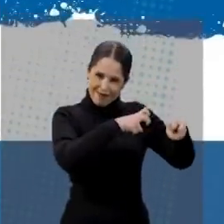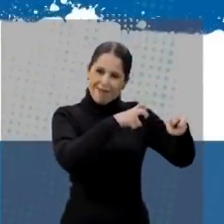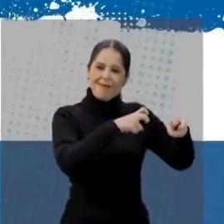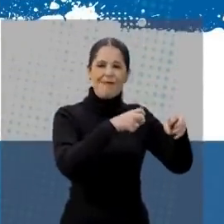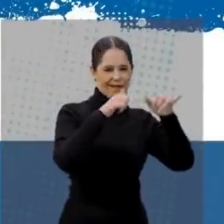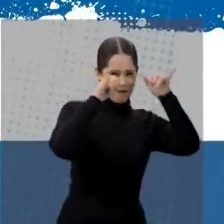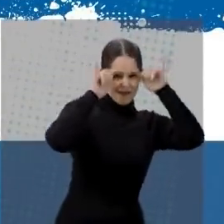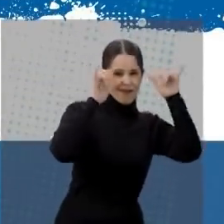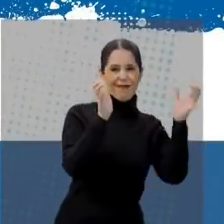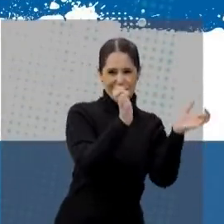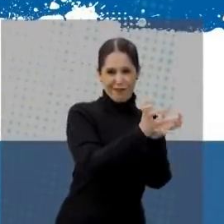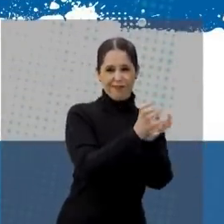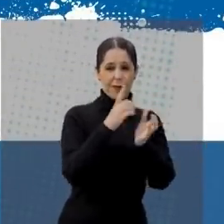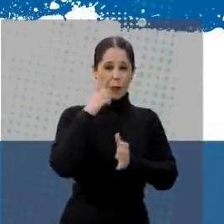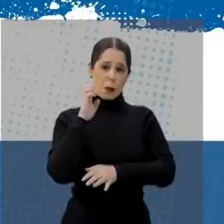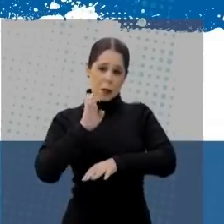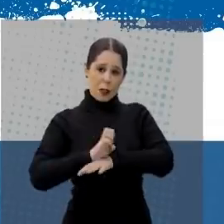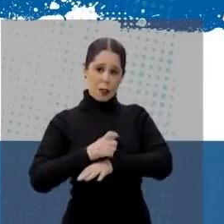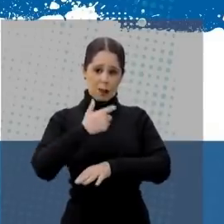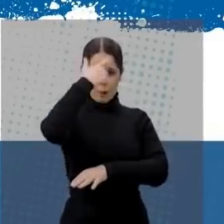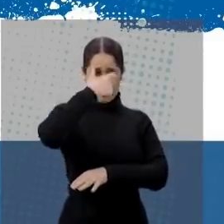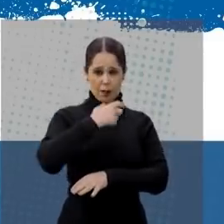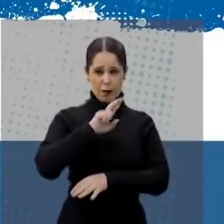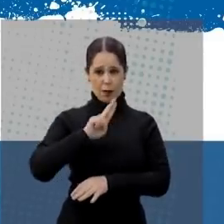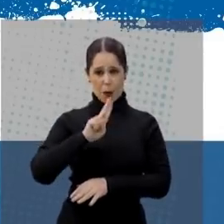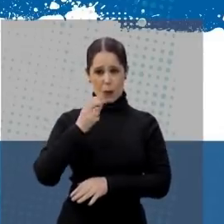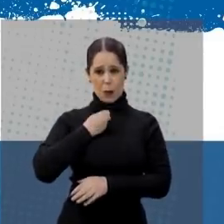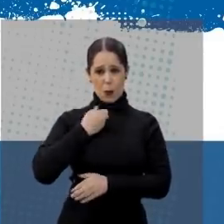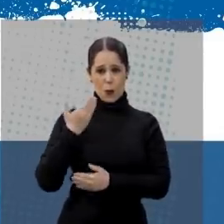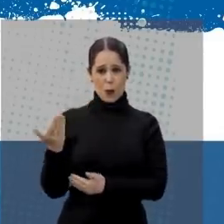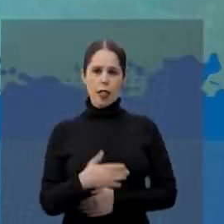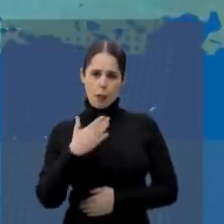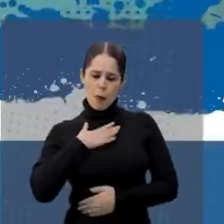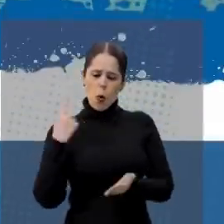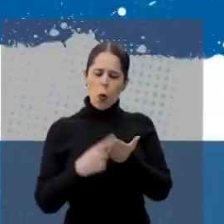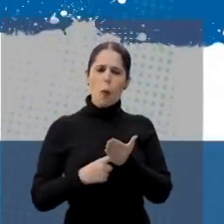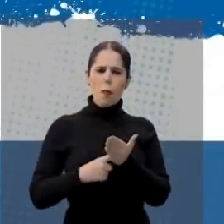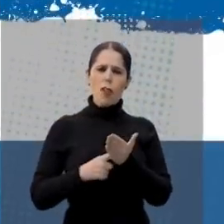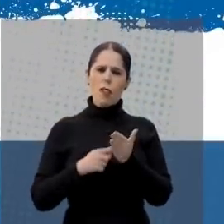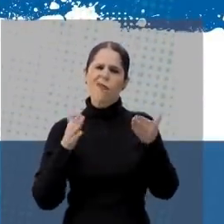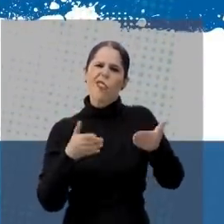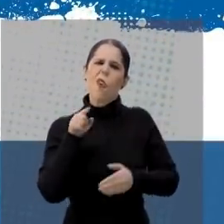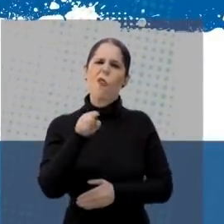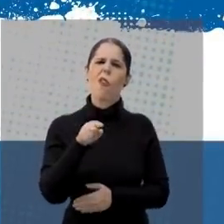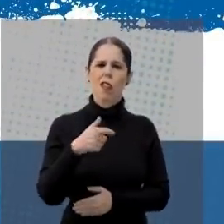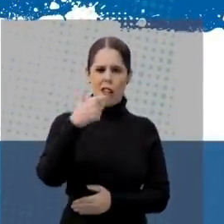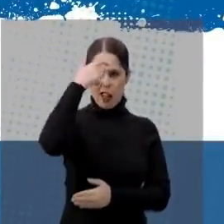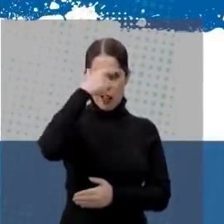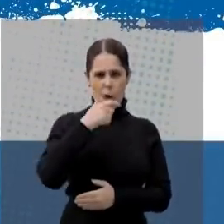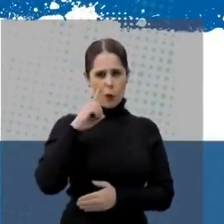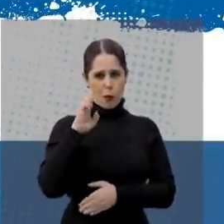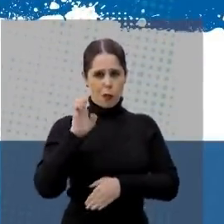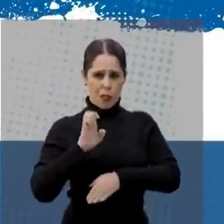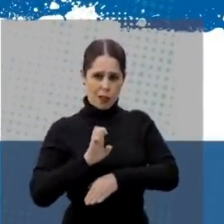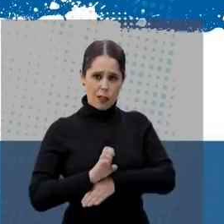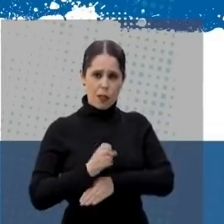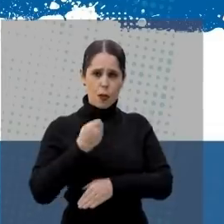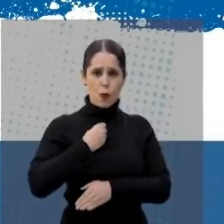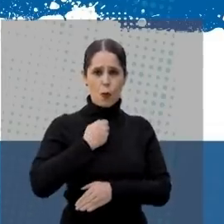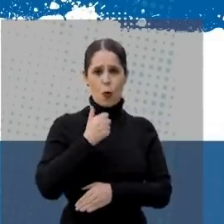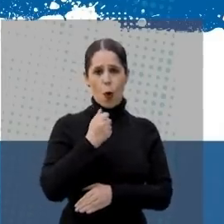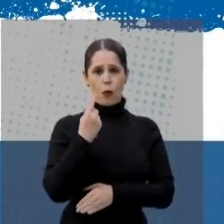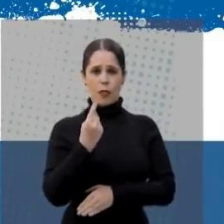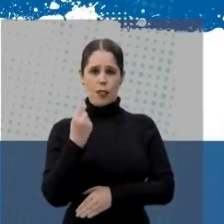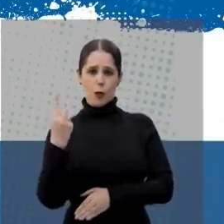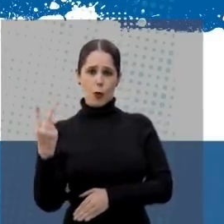Em defesa da agropecuária gaúcha, deputado estadual Hernani Polo, 11411. Meu compromisso é com você. Sou o Fichinha, deputado